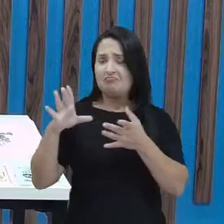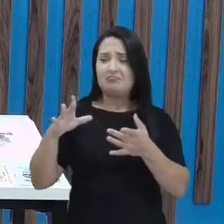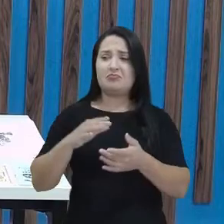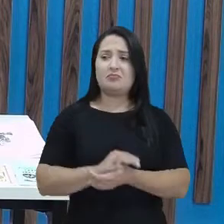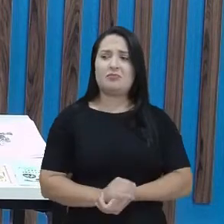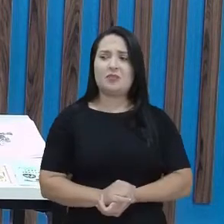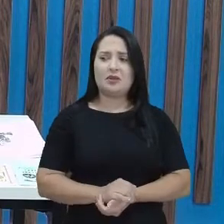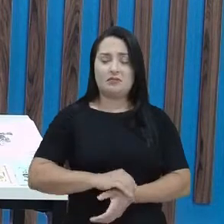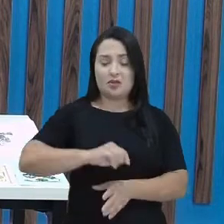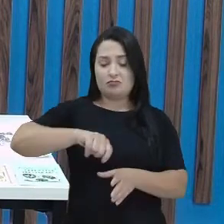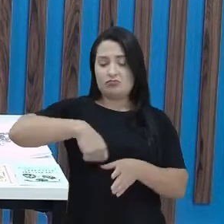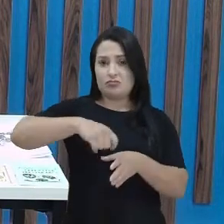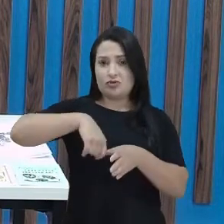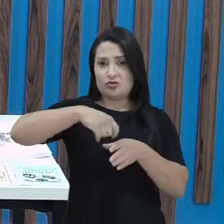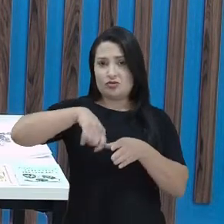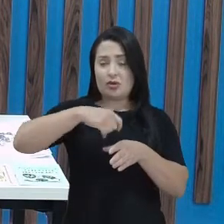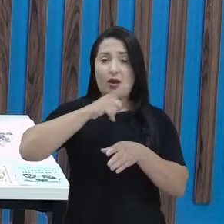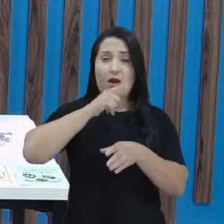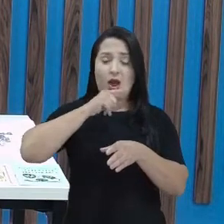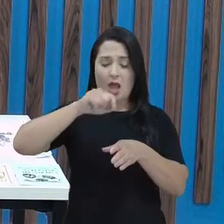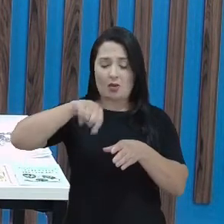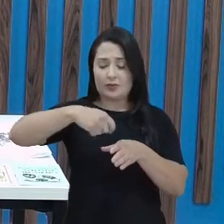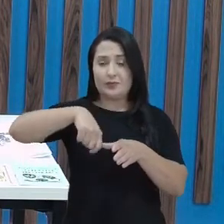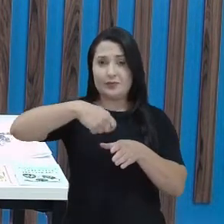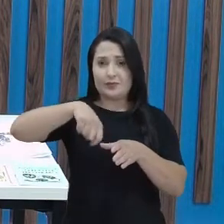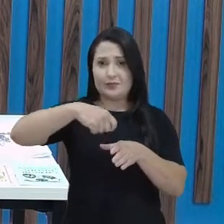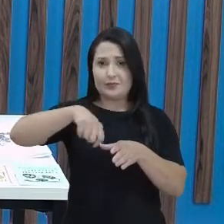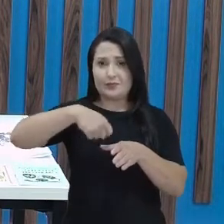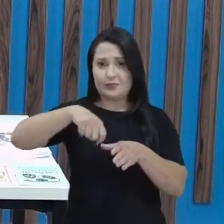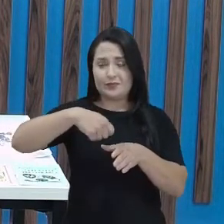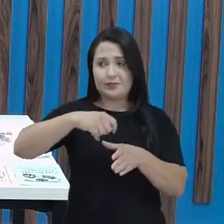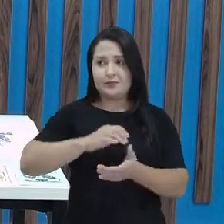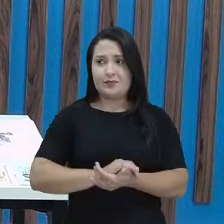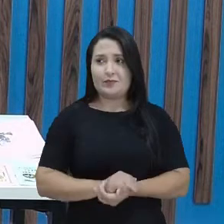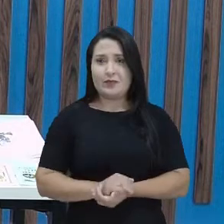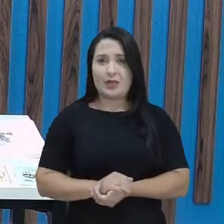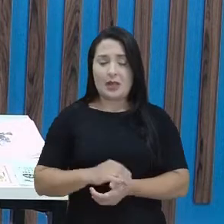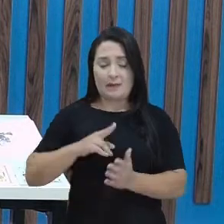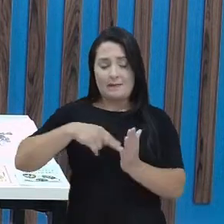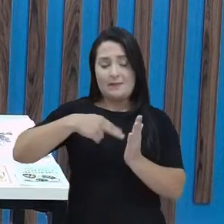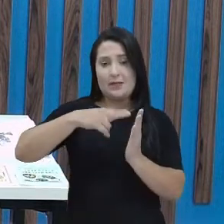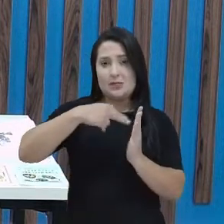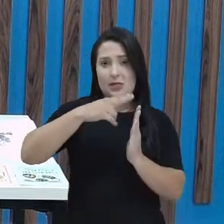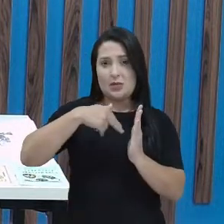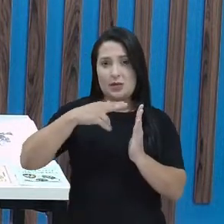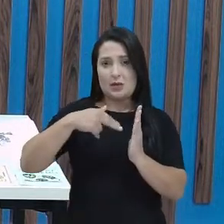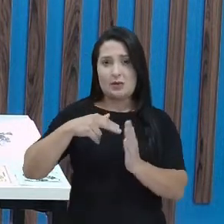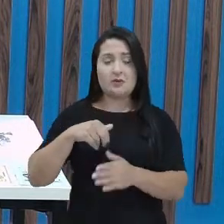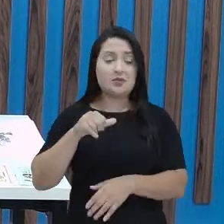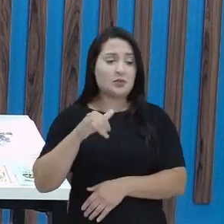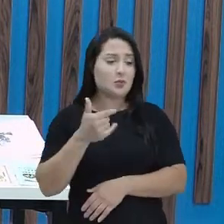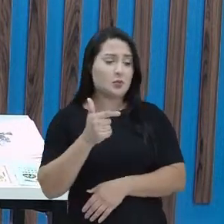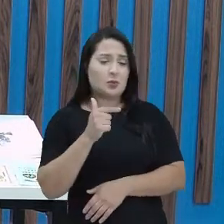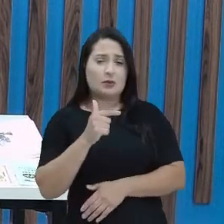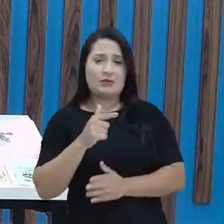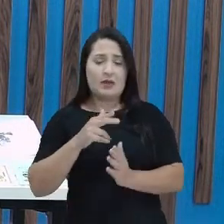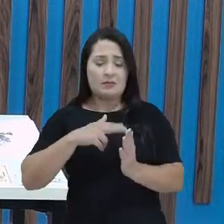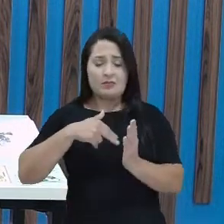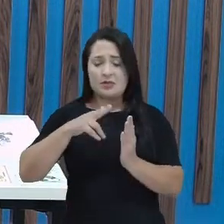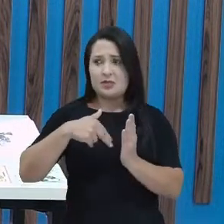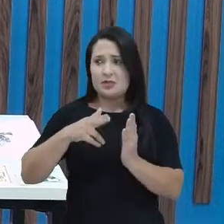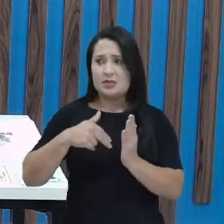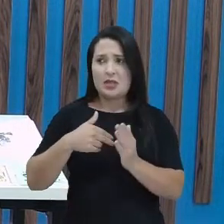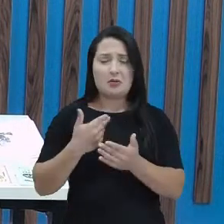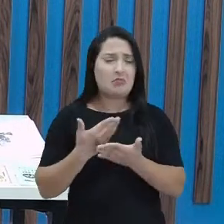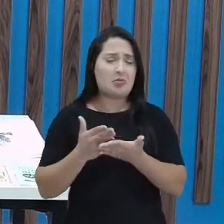Misturei um pouquinho de água na tinta. Coloquei aqui. Usei pincel. Se você, estudante, não tiver pincel, pode